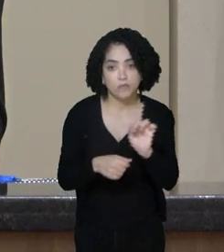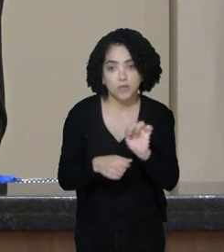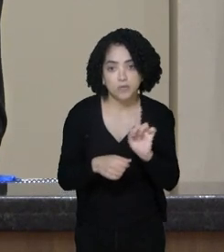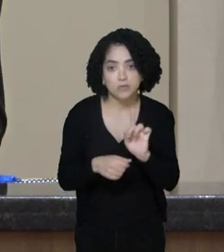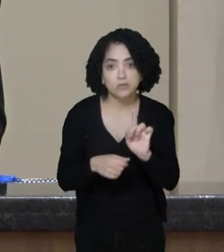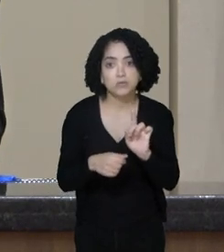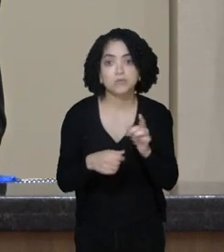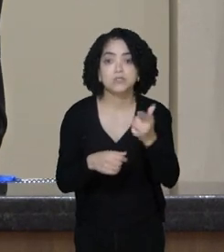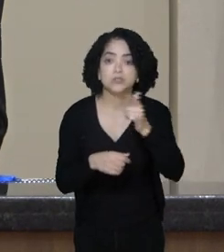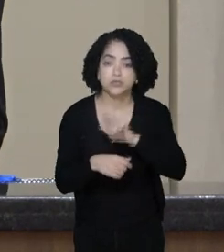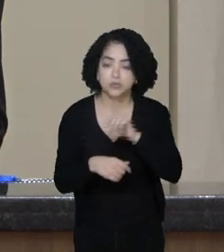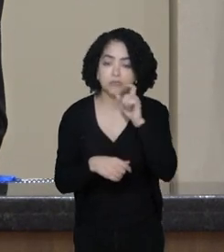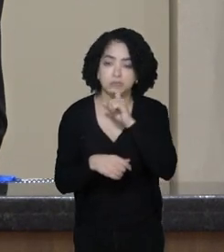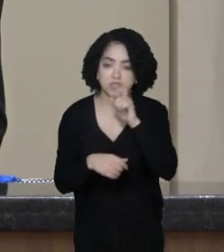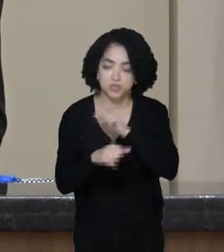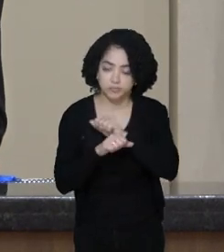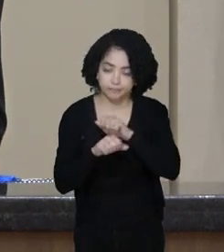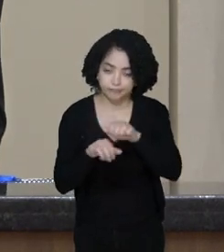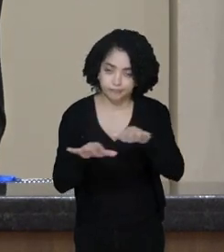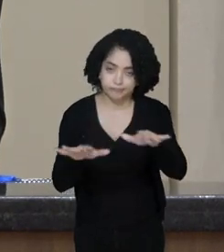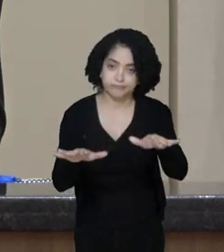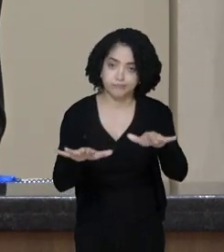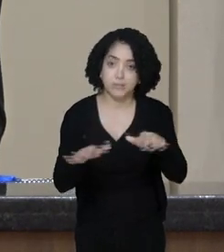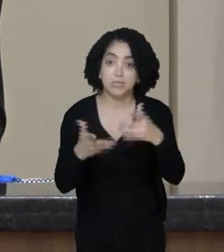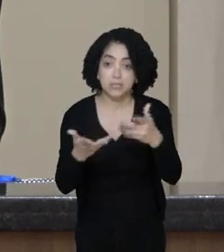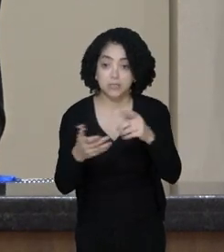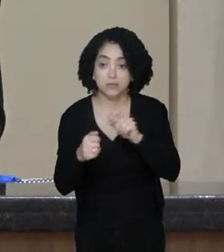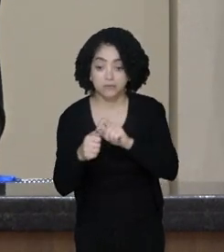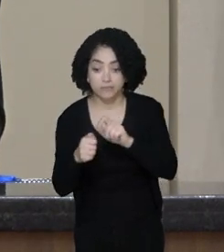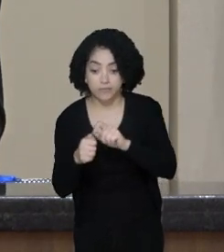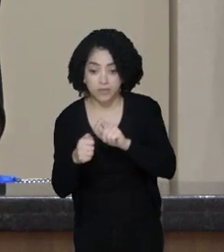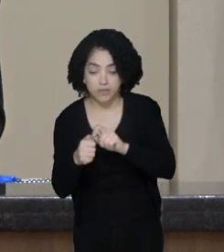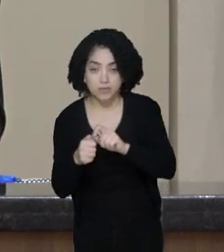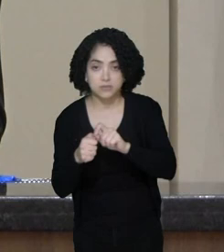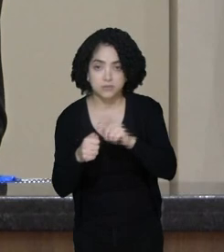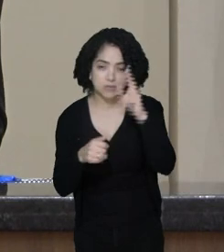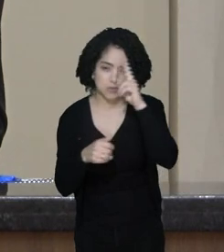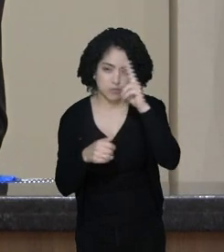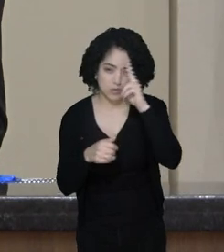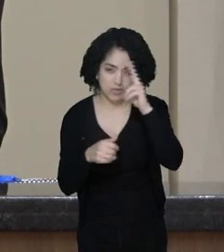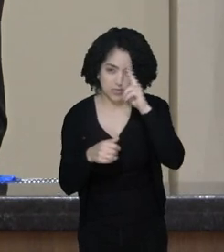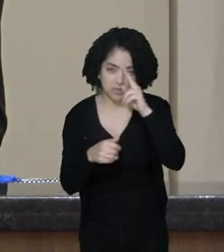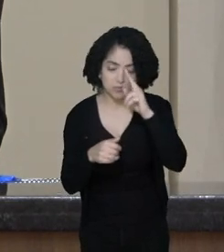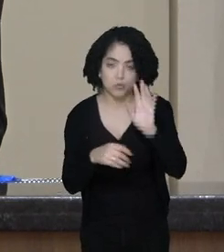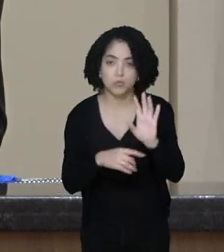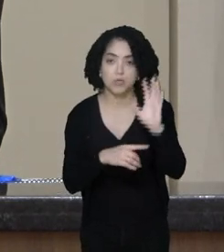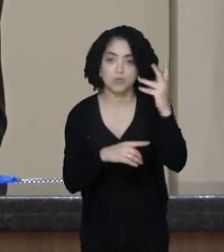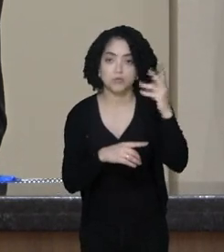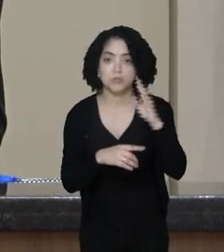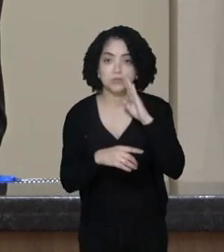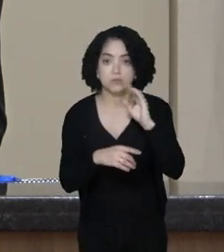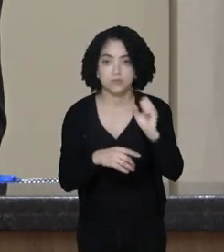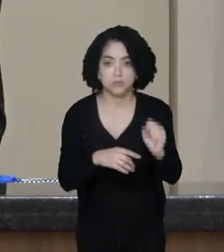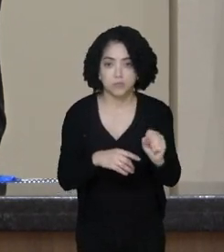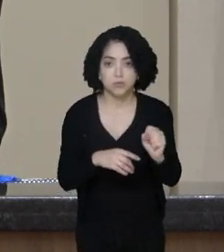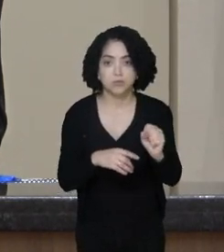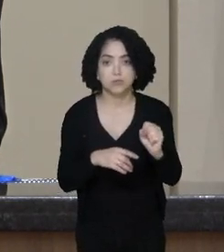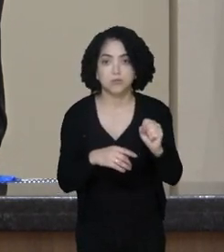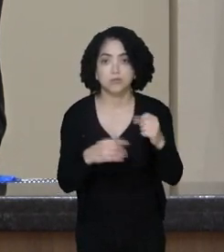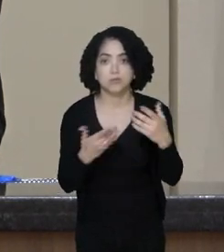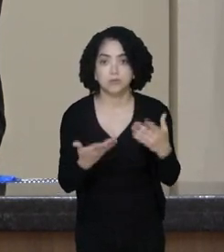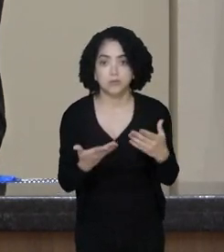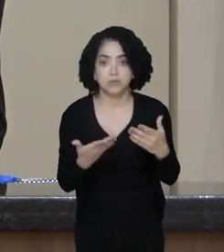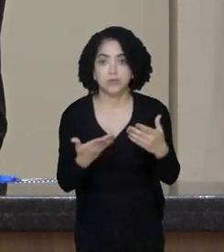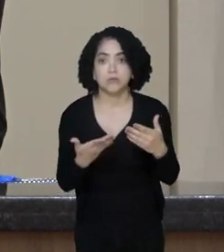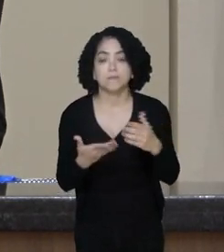uma dessas mentiras do governo atual dizer que fez aquilo. Me lembro muito bem do deputado Bruno que veio aqui para dizer que ele inaugurava